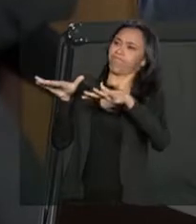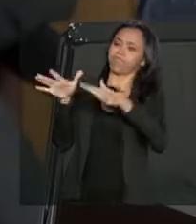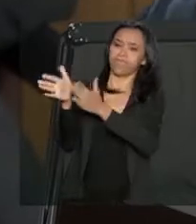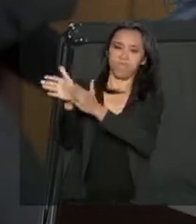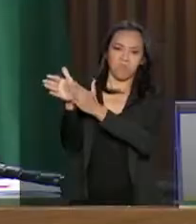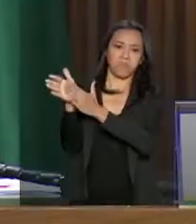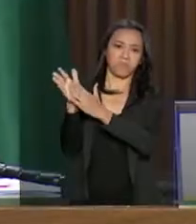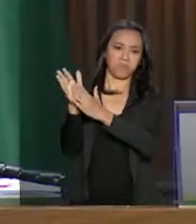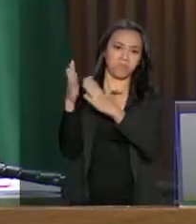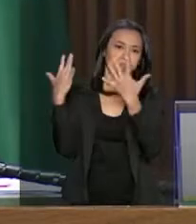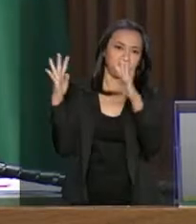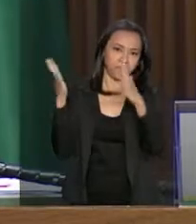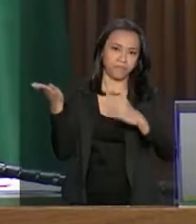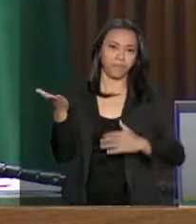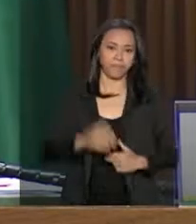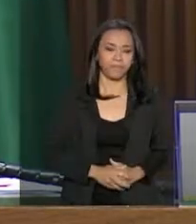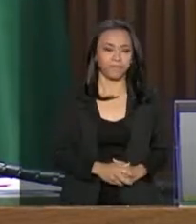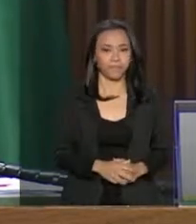Parabéns, presidente.